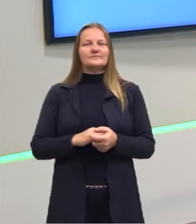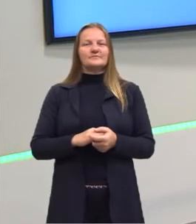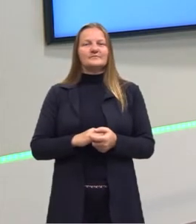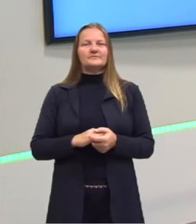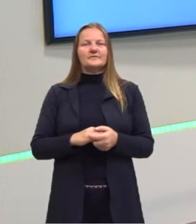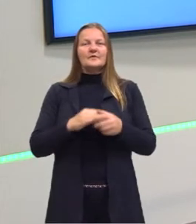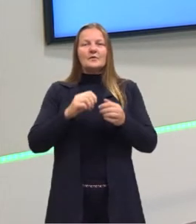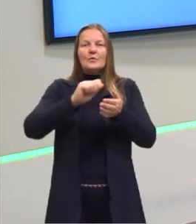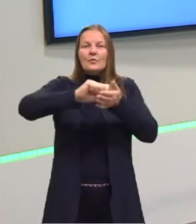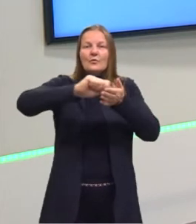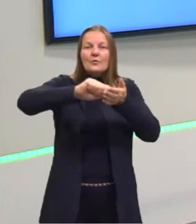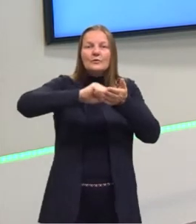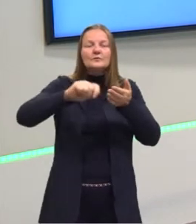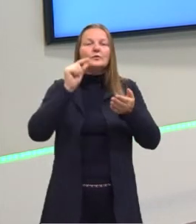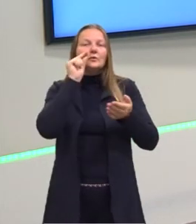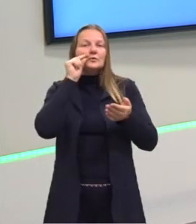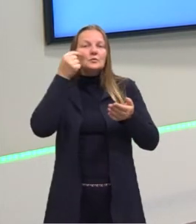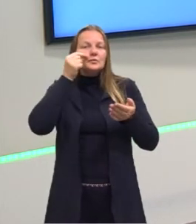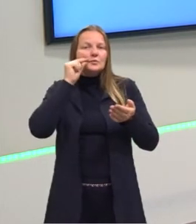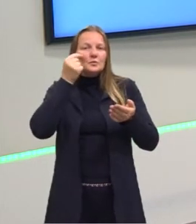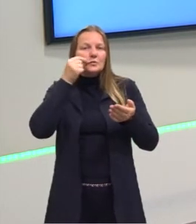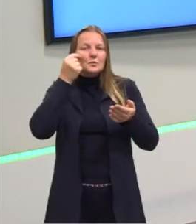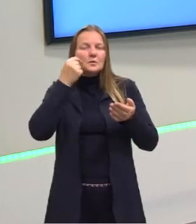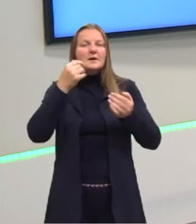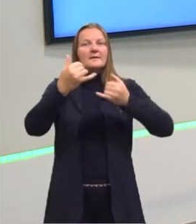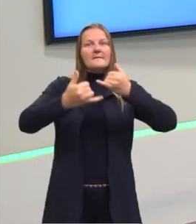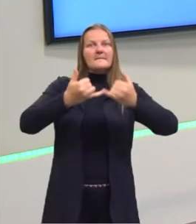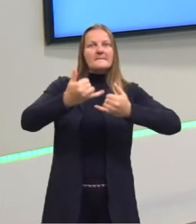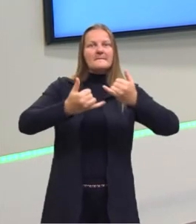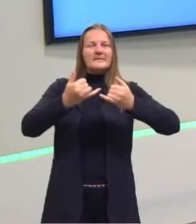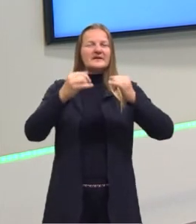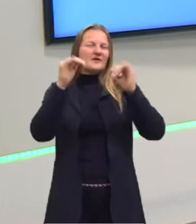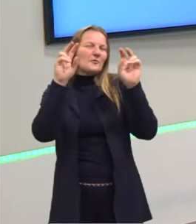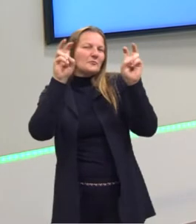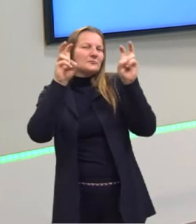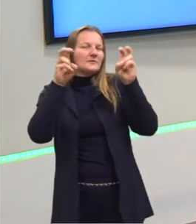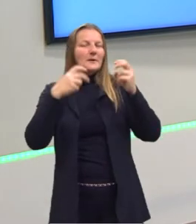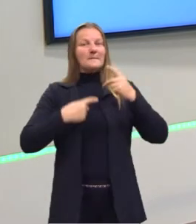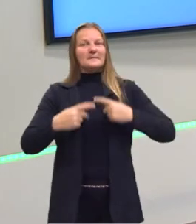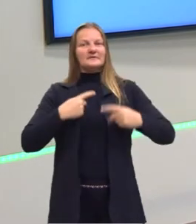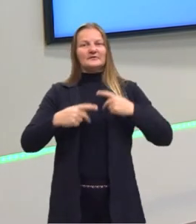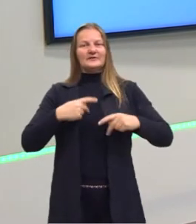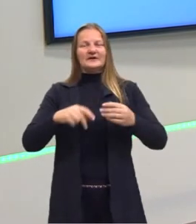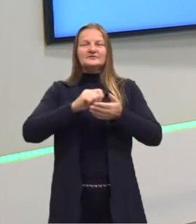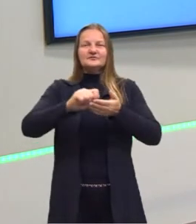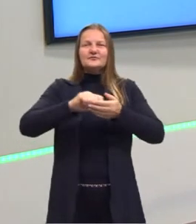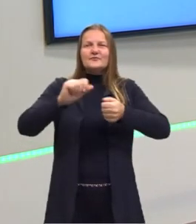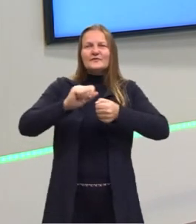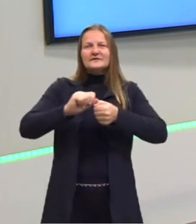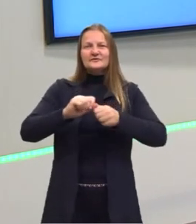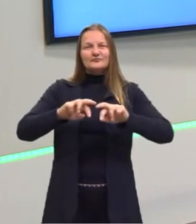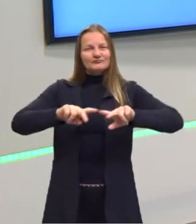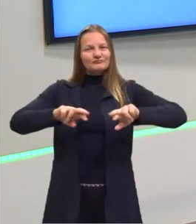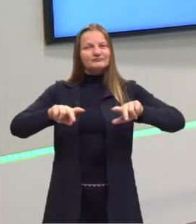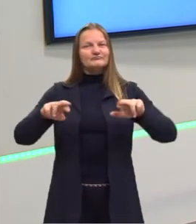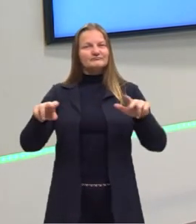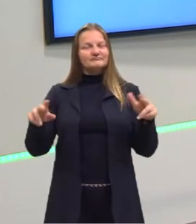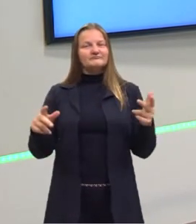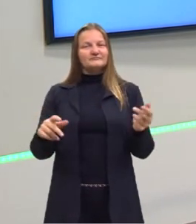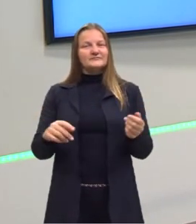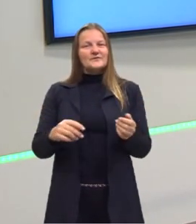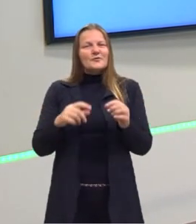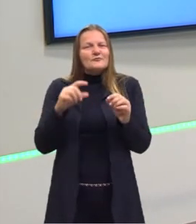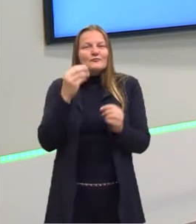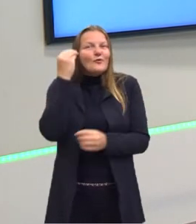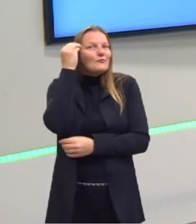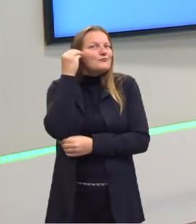O autor, ele brinca, entre aspas, com essas personagens, fazendo ela ser um